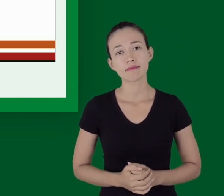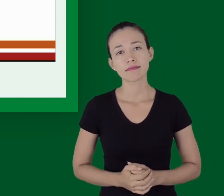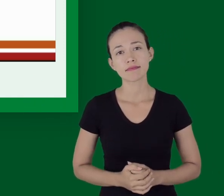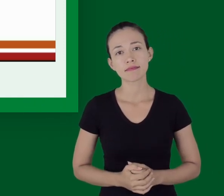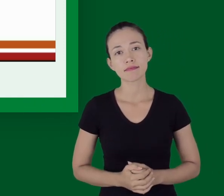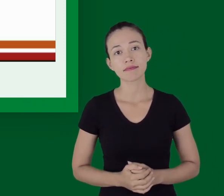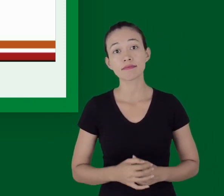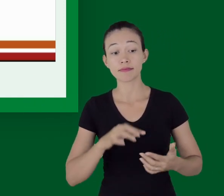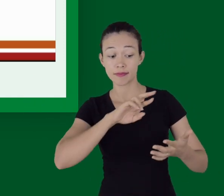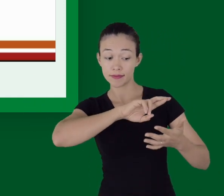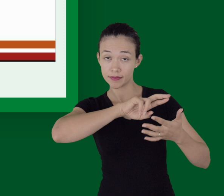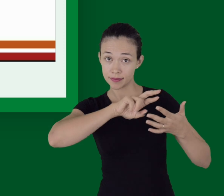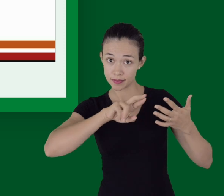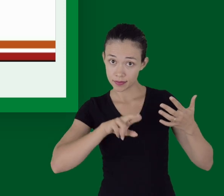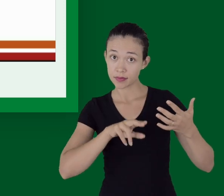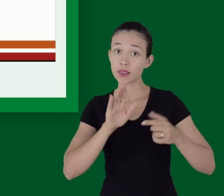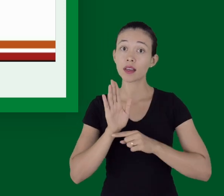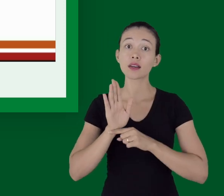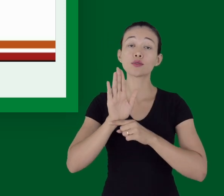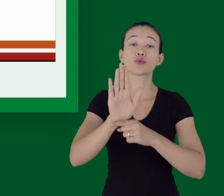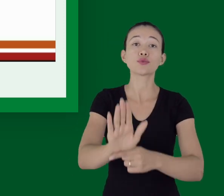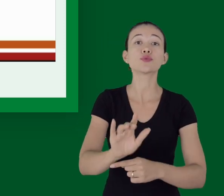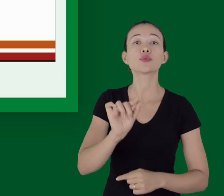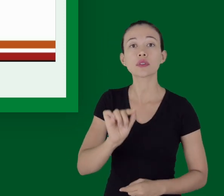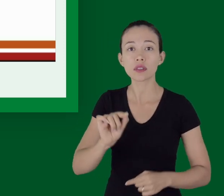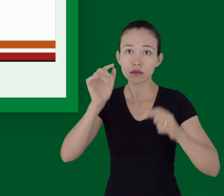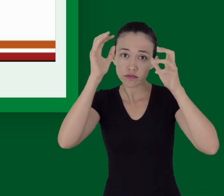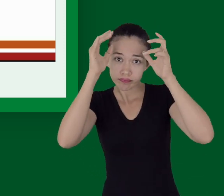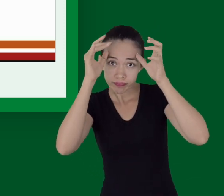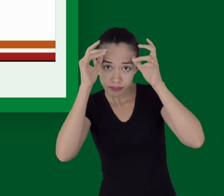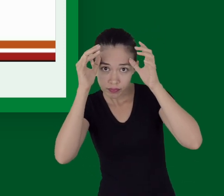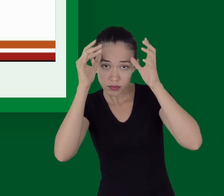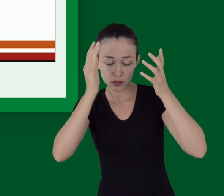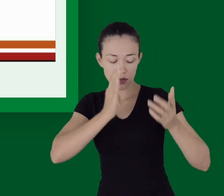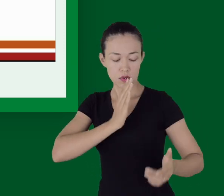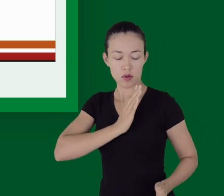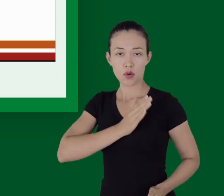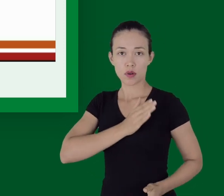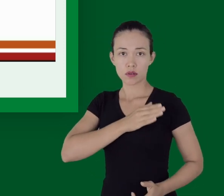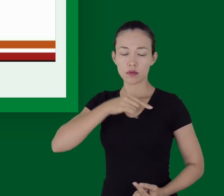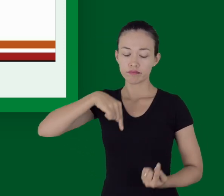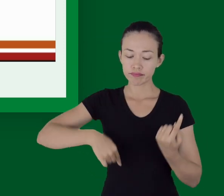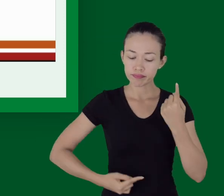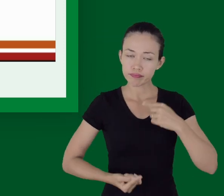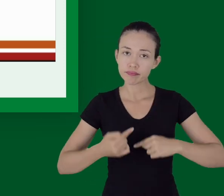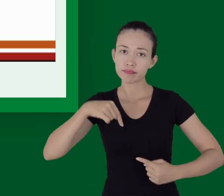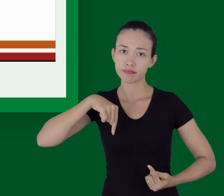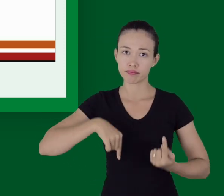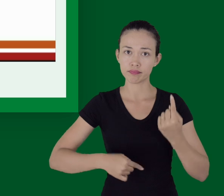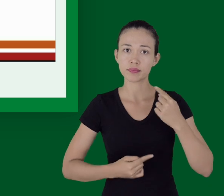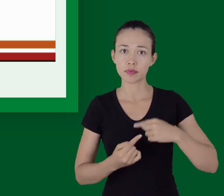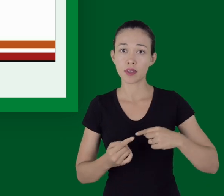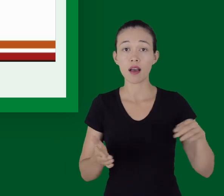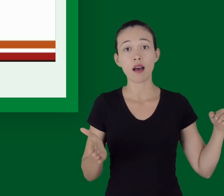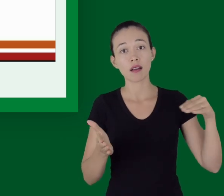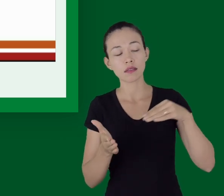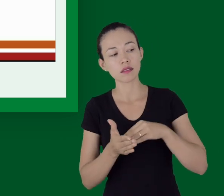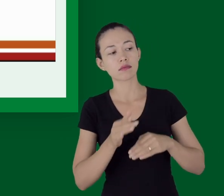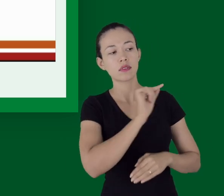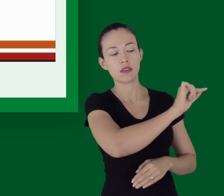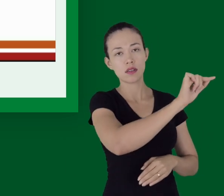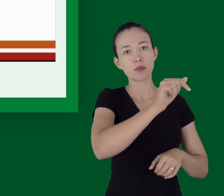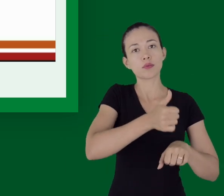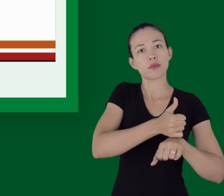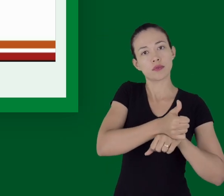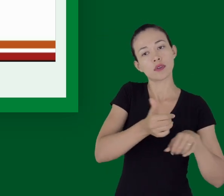E é ele que vai permitir que a gente tenha uma perfusão adequada do cérebro e do miocárdio até